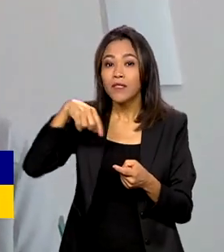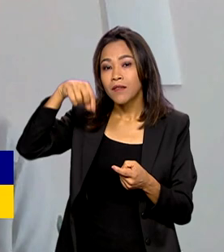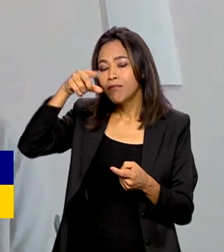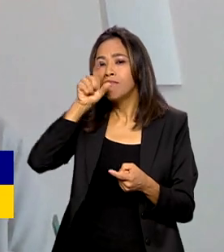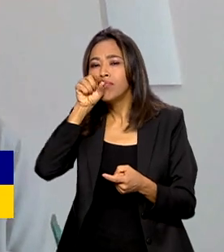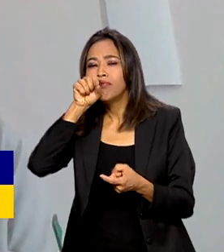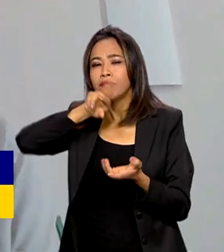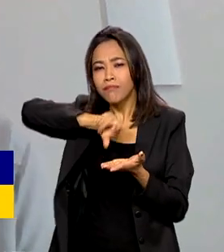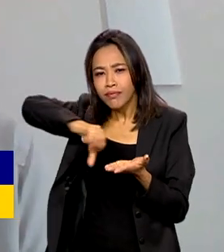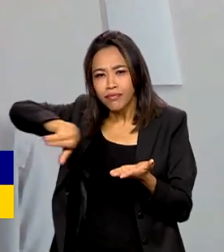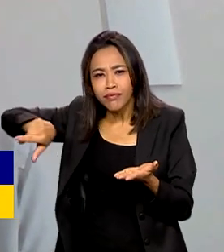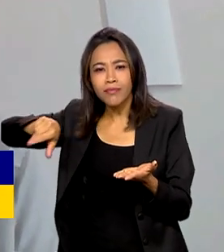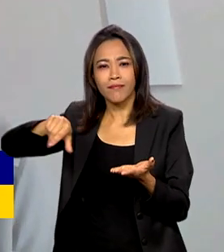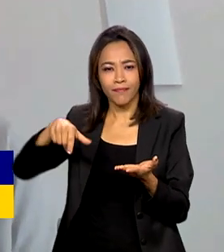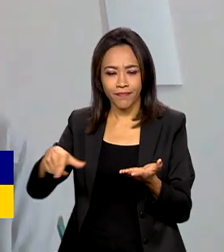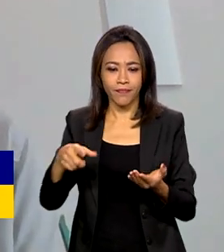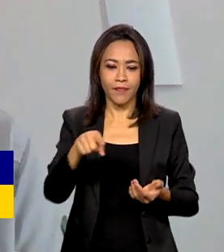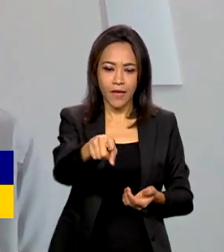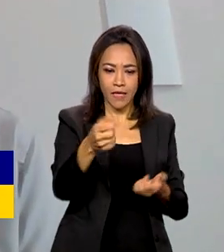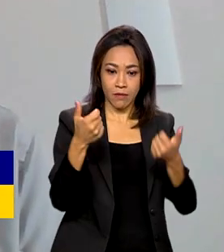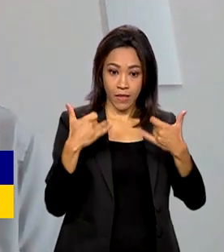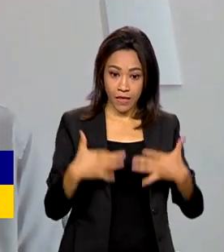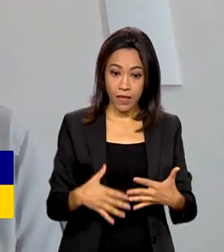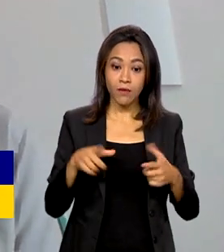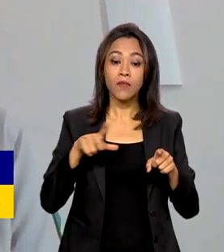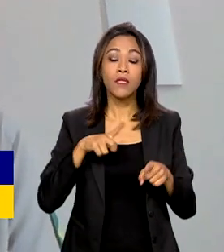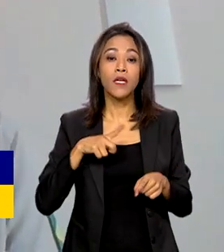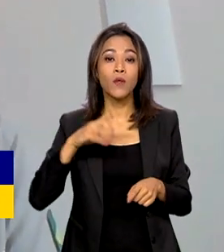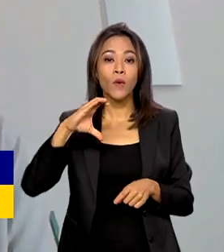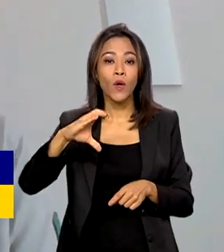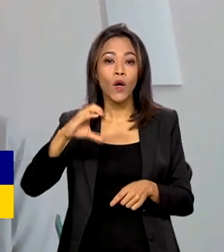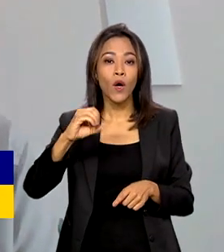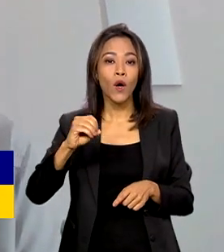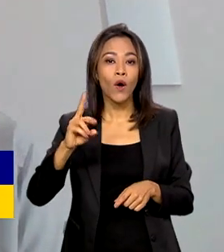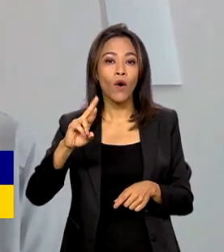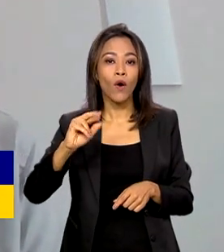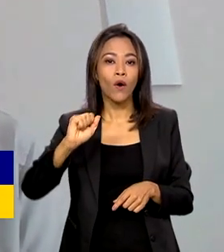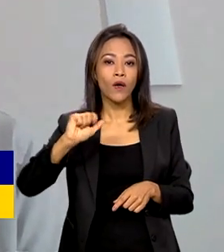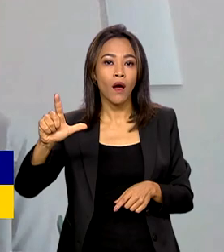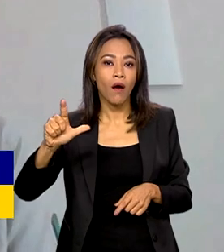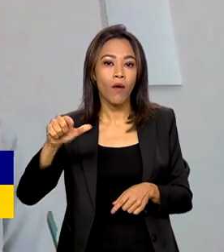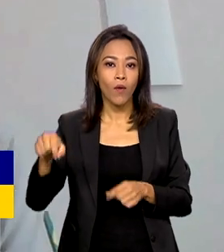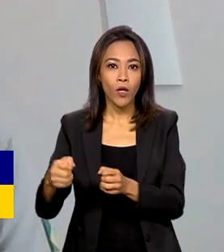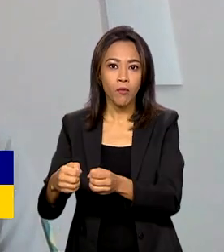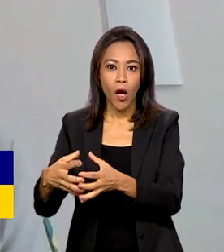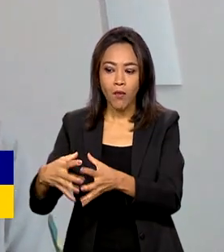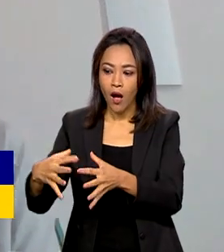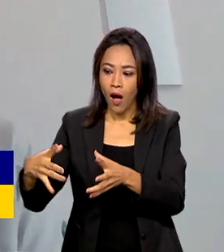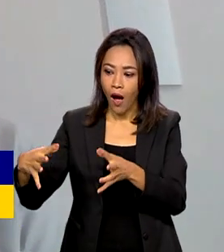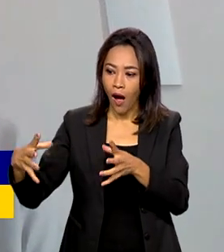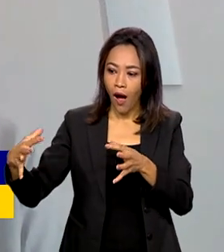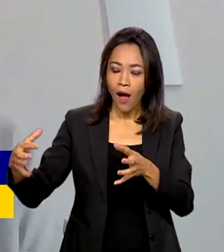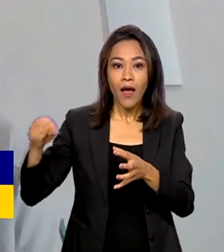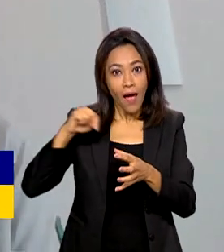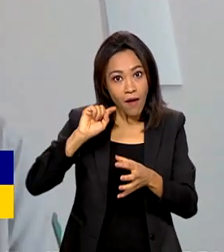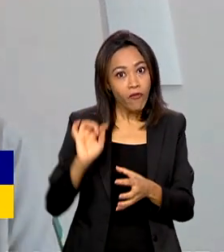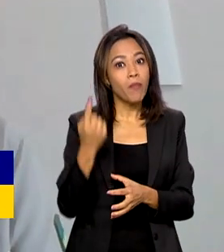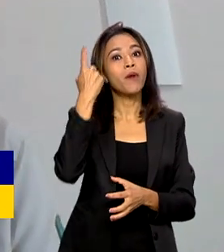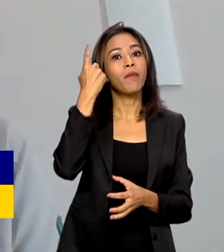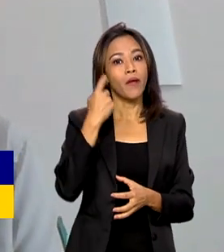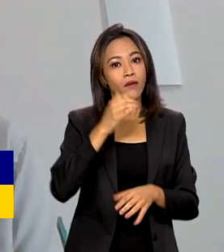monitoramento de uma espécie invasora, de uma espécie de coral invasora, que é o coral sol. Então, essa foi a primeira atividade.